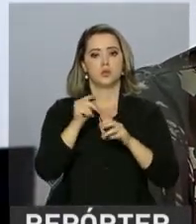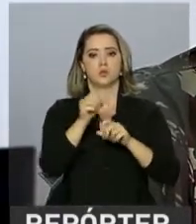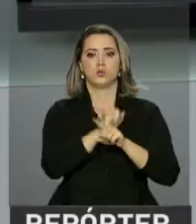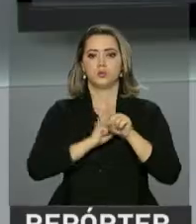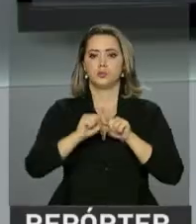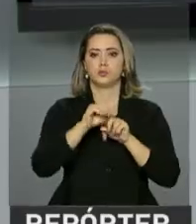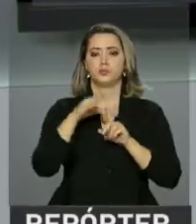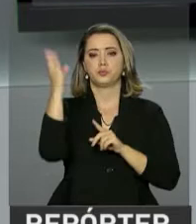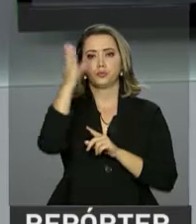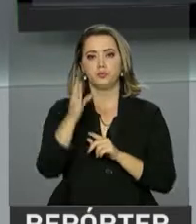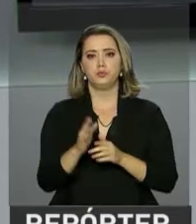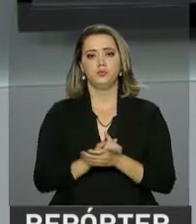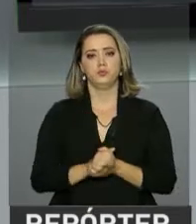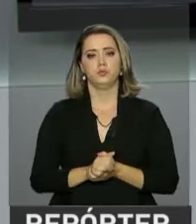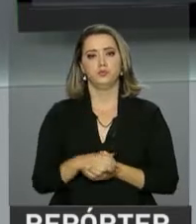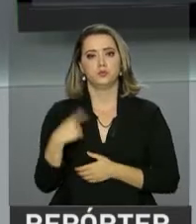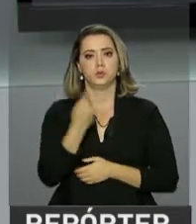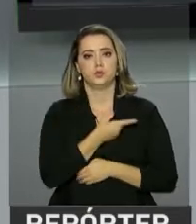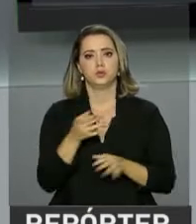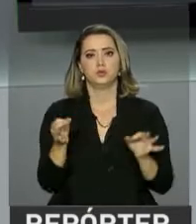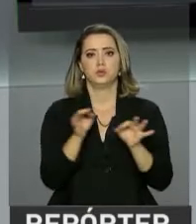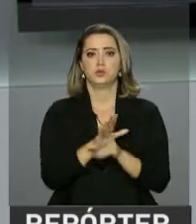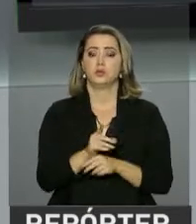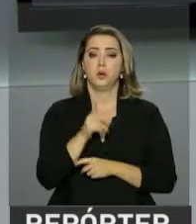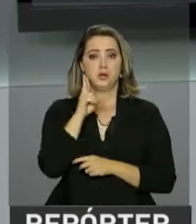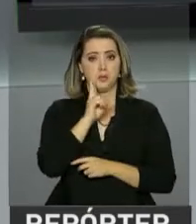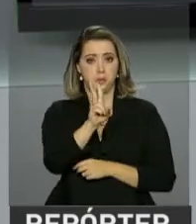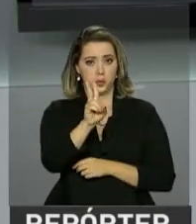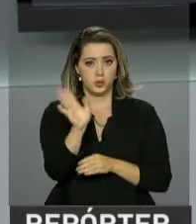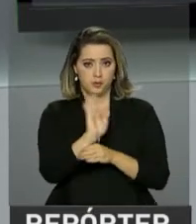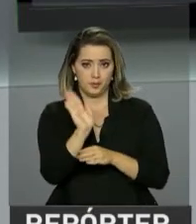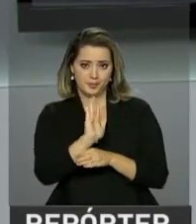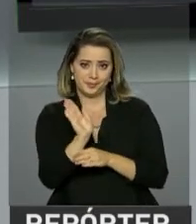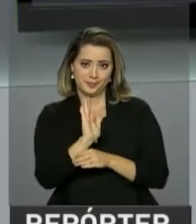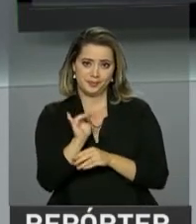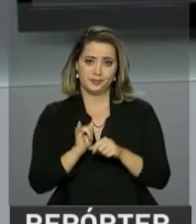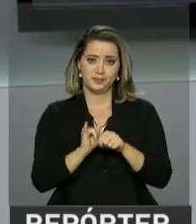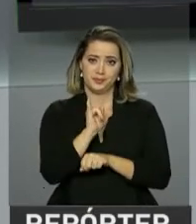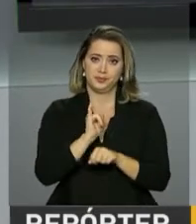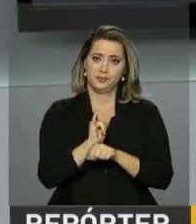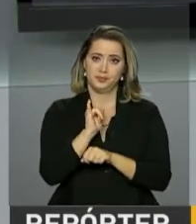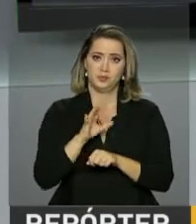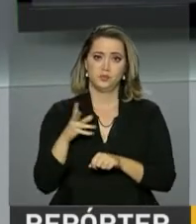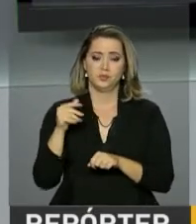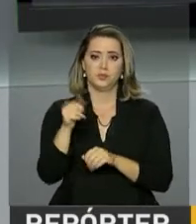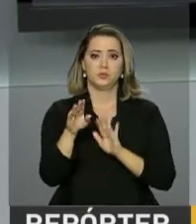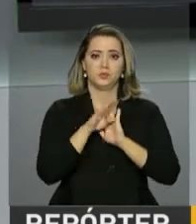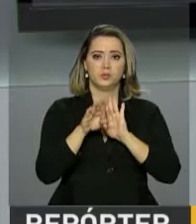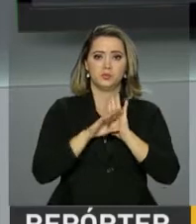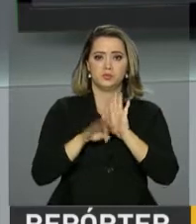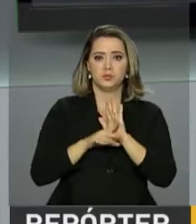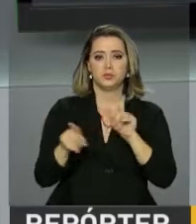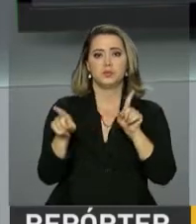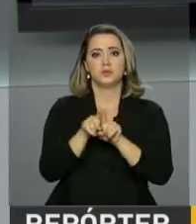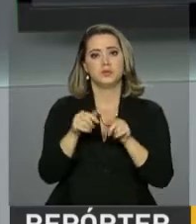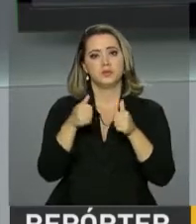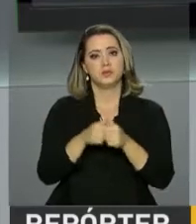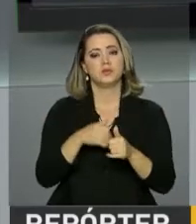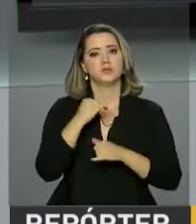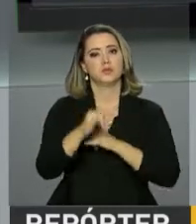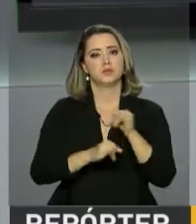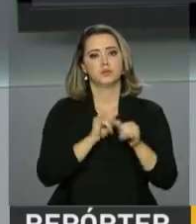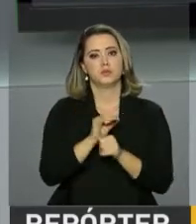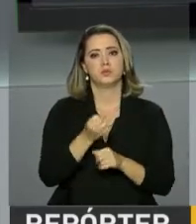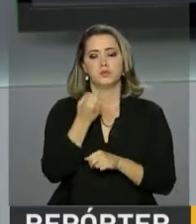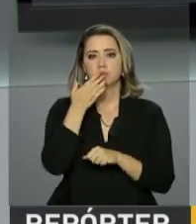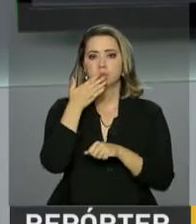brasileira. Nós ficamos por aqui. E você pode rever as nossas reportagens no YouTube. E toda a nossa programação também está na